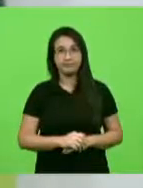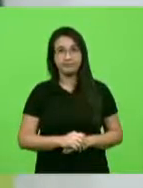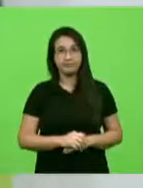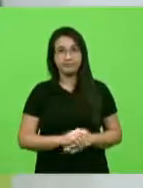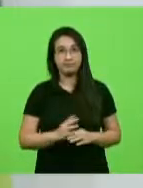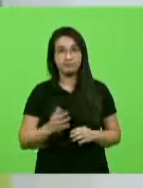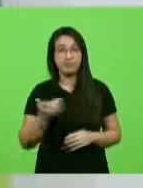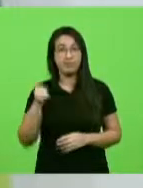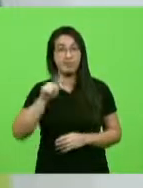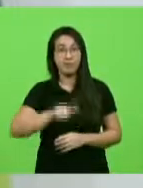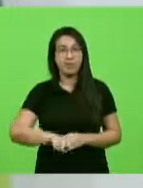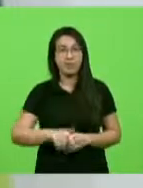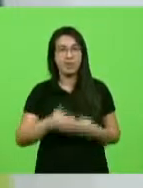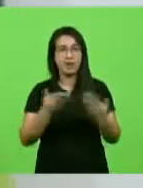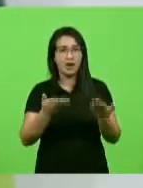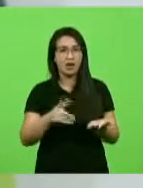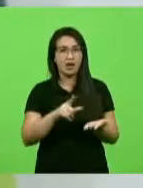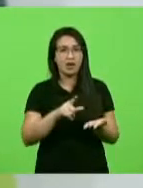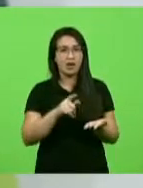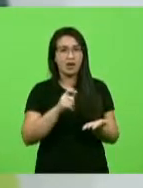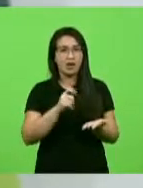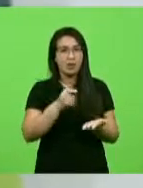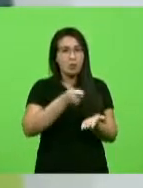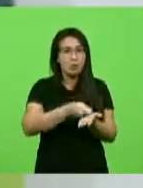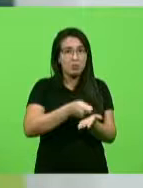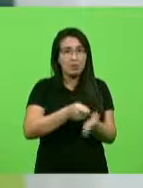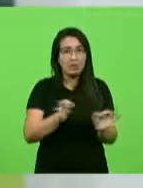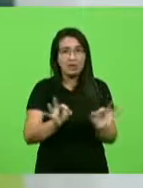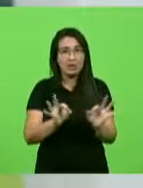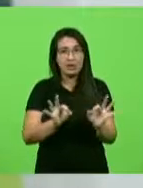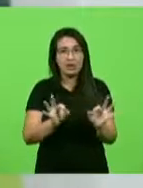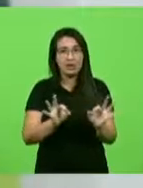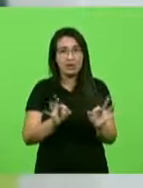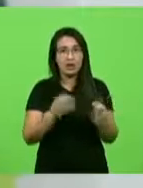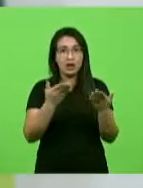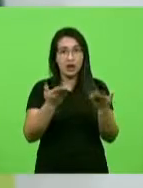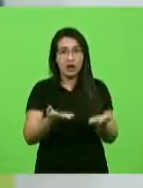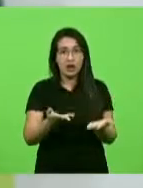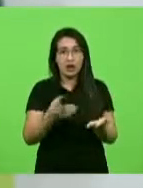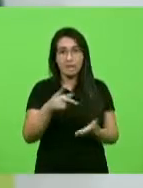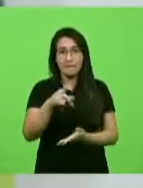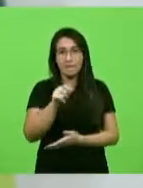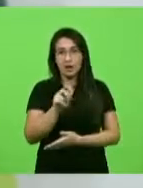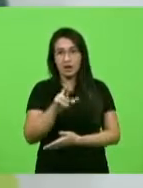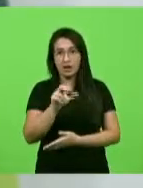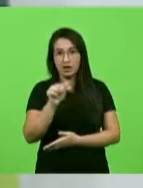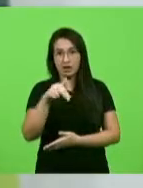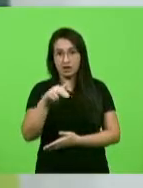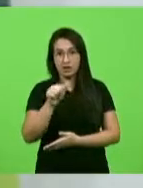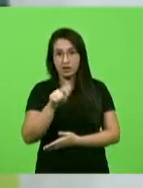essa classificação ela não é cobrada no porto de Paranaguá então ali ele já tirou o dinheiro do pedágio